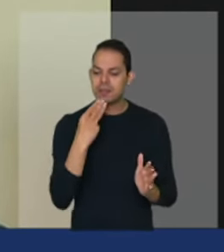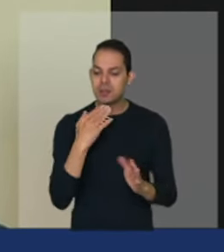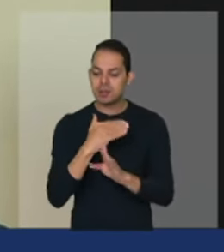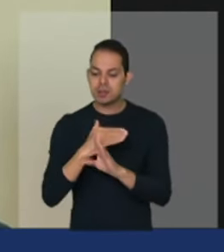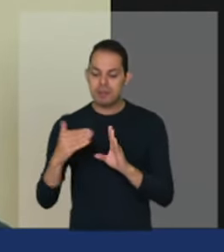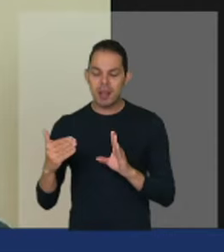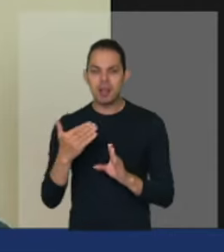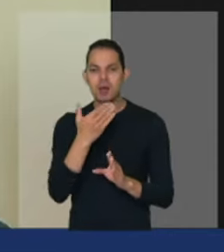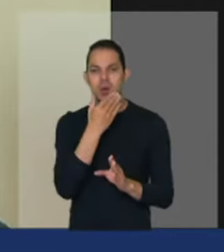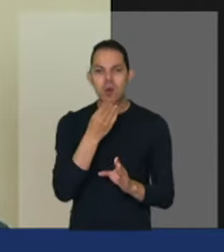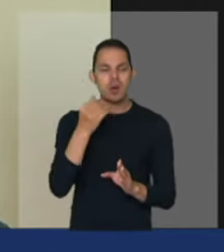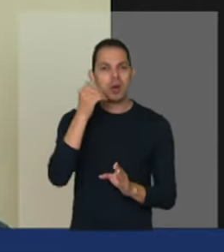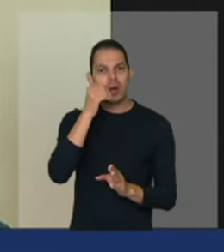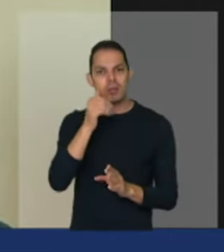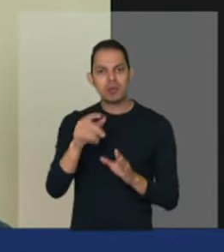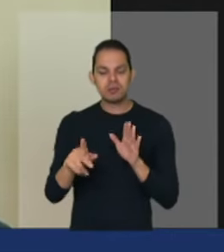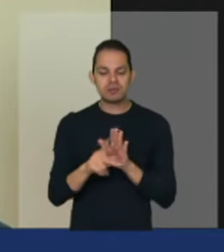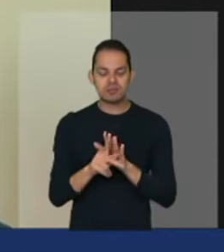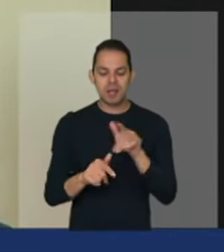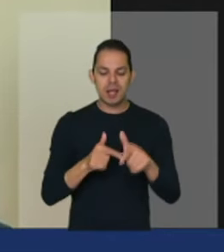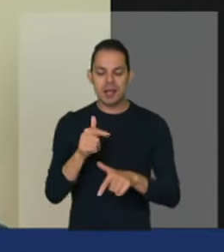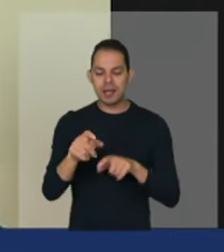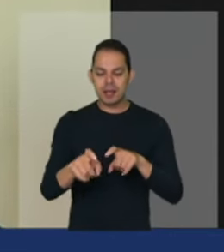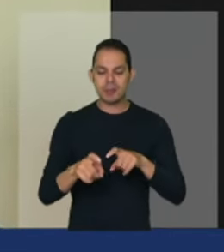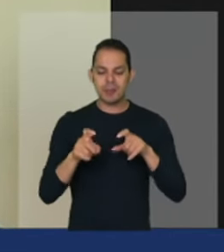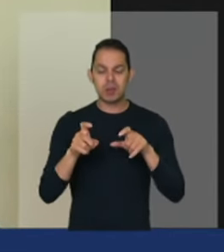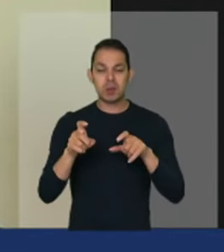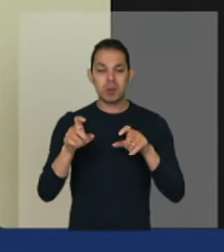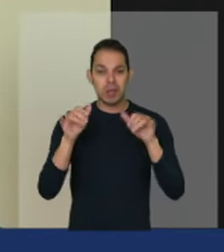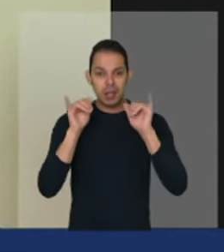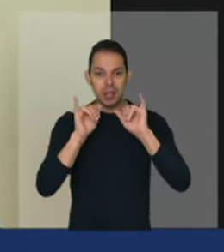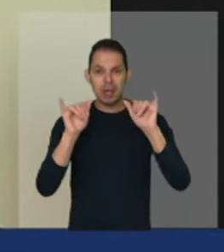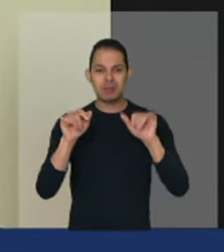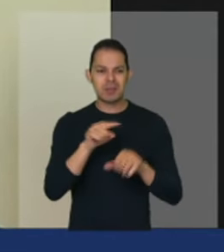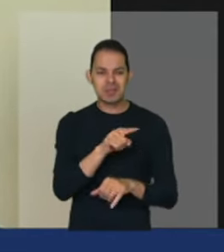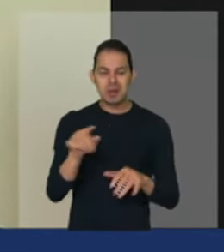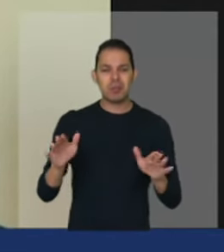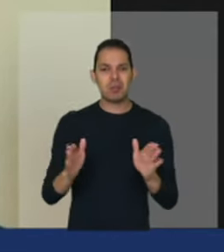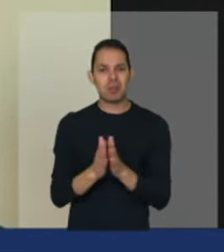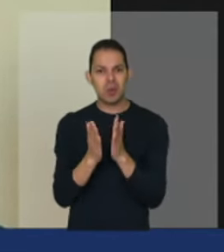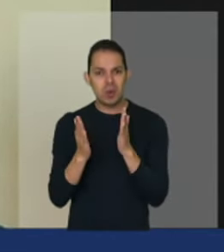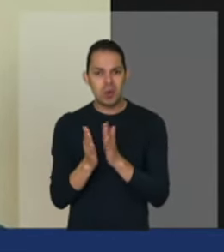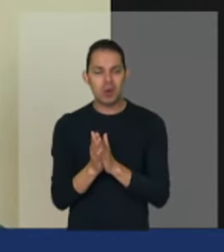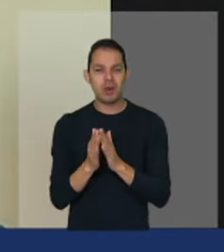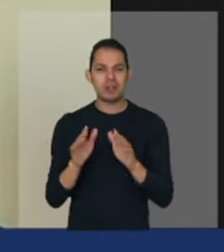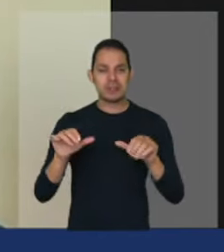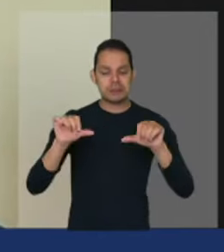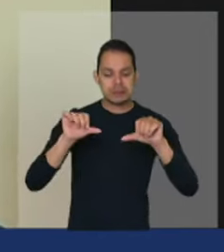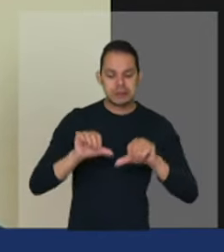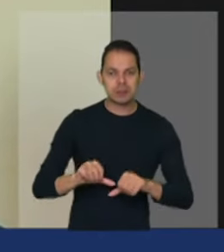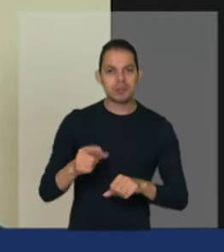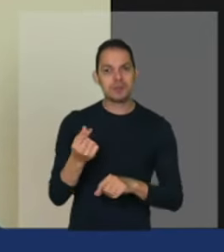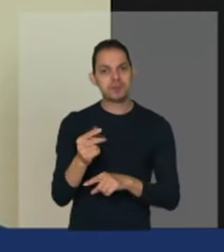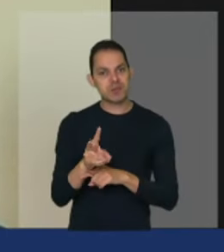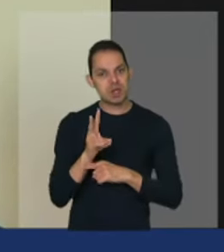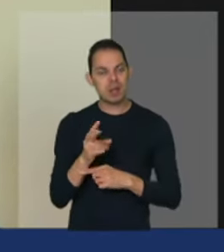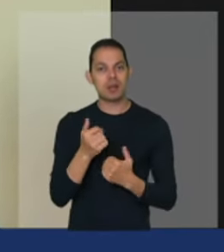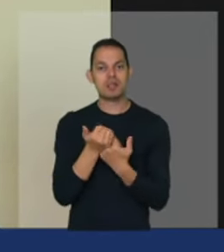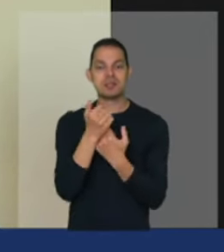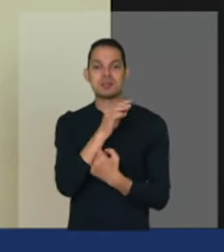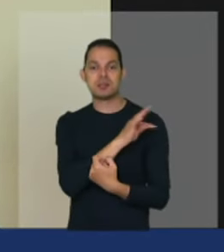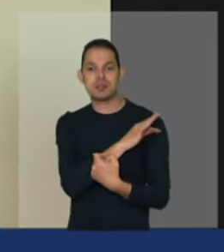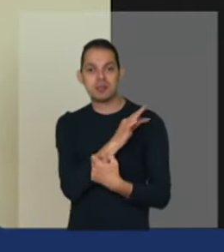do campo estão em situação de pobreza ou abaixo da linha de pobreza tenham acesso a crédito assistência técnica apoio à